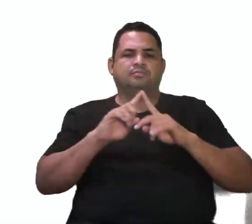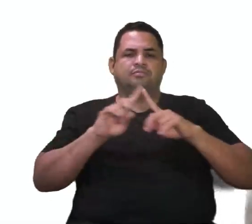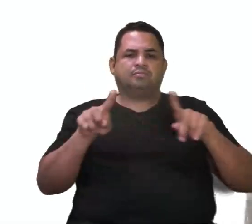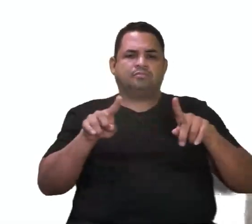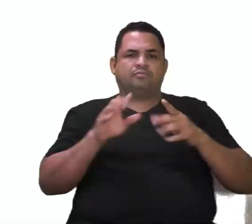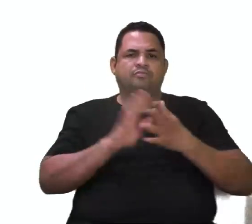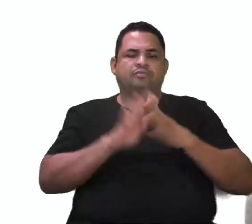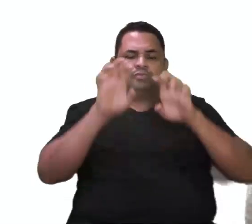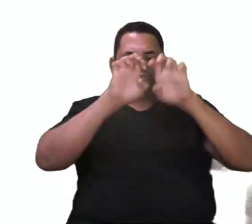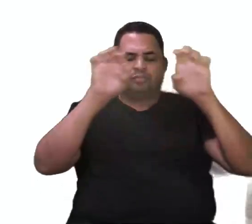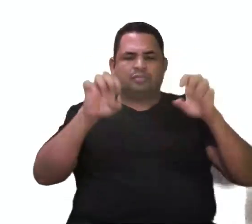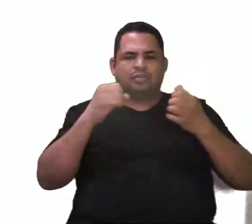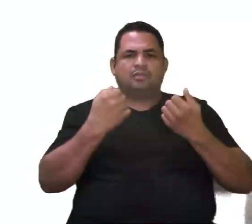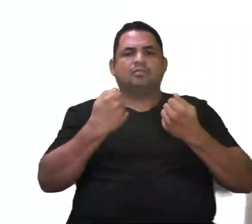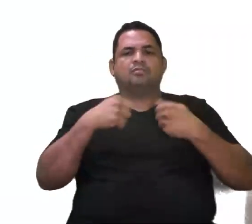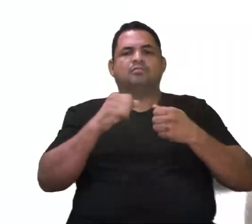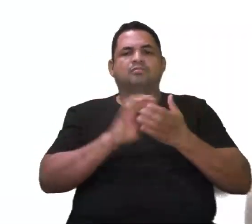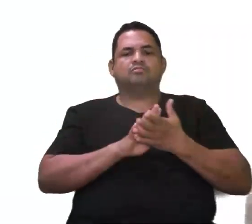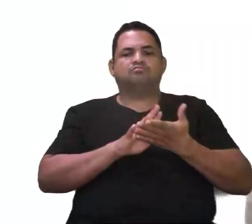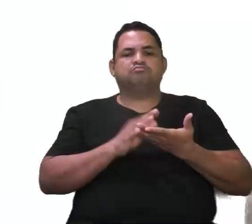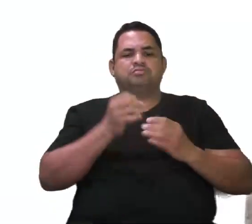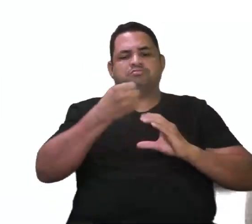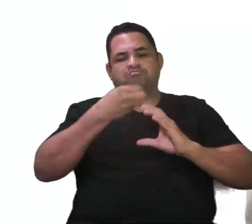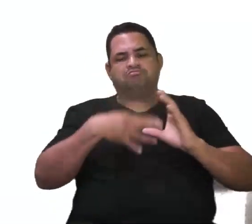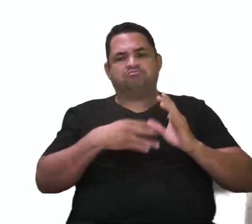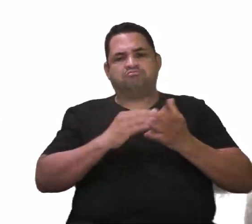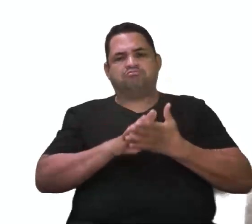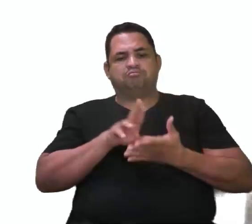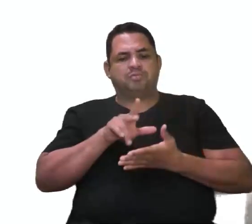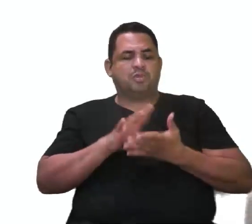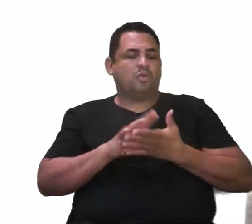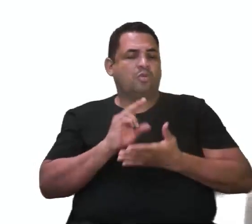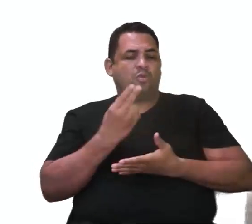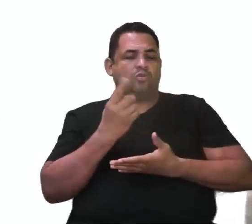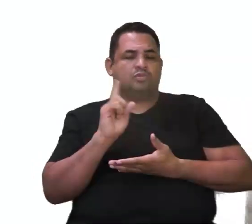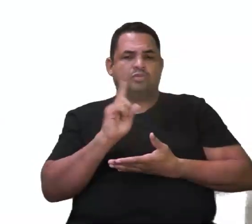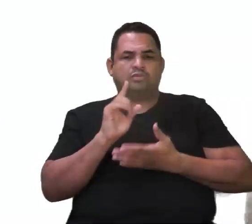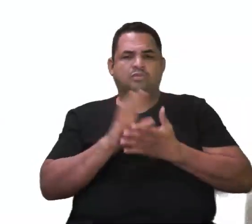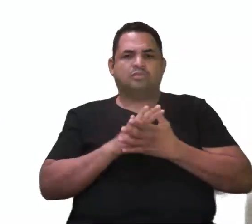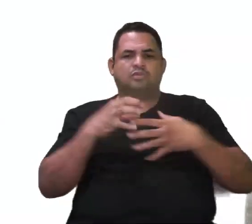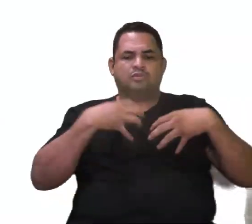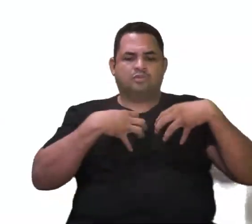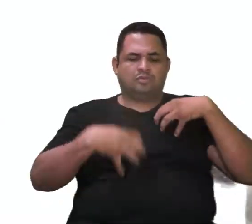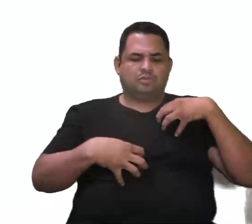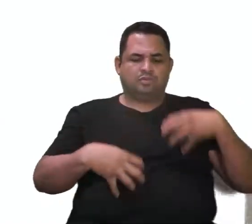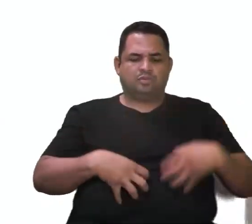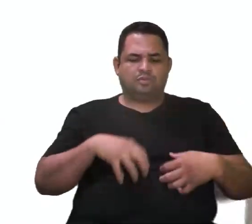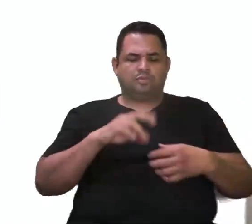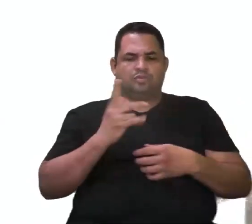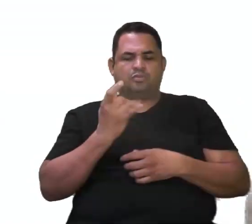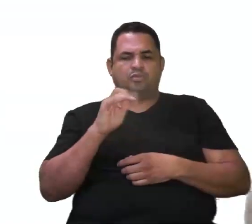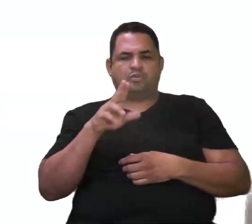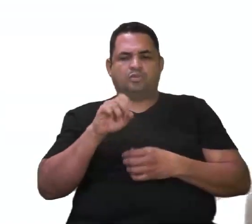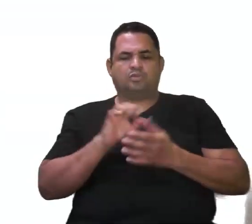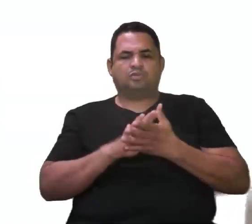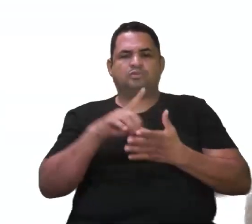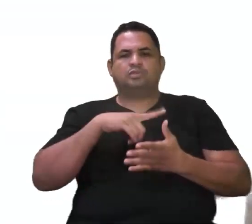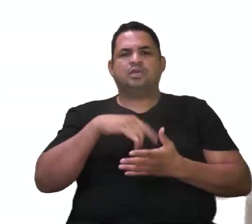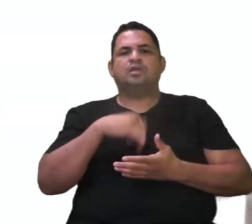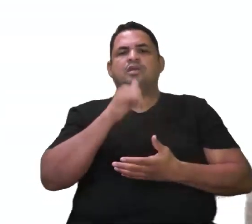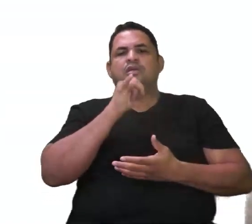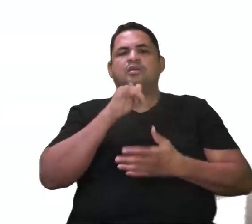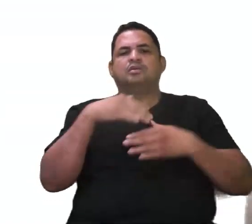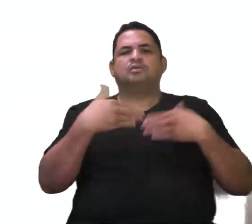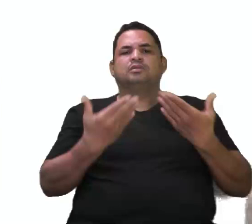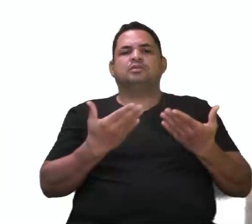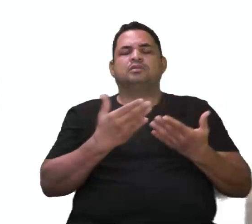Mas, as estruturas podem ter função igual ou não. Órgãos homólogos. E aí, gente deu o exemplo de que